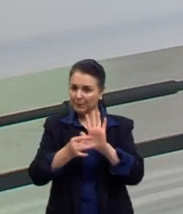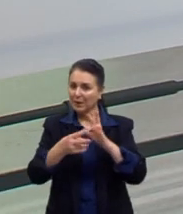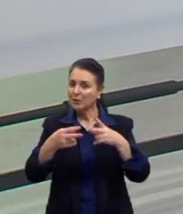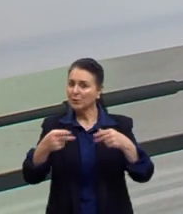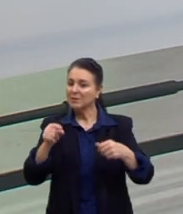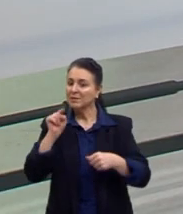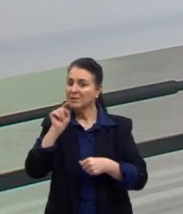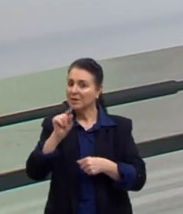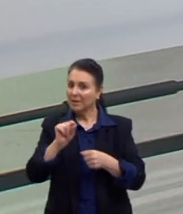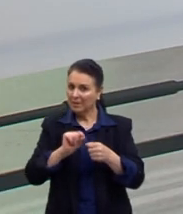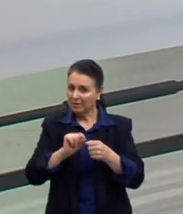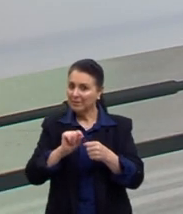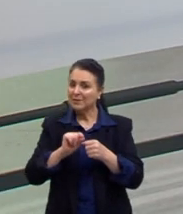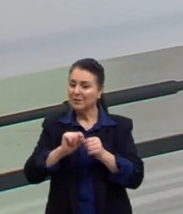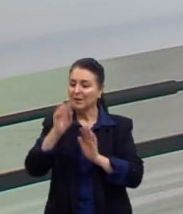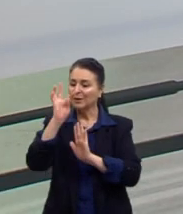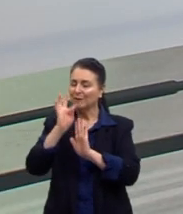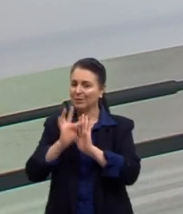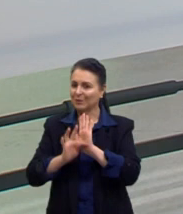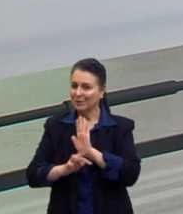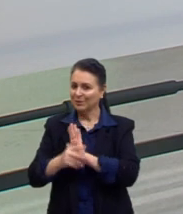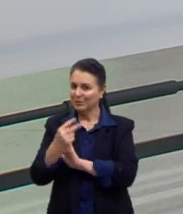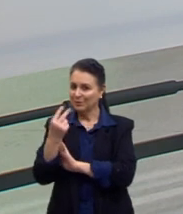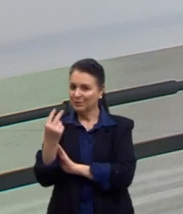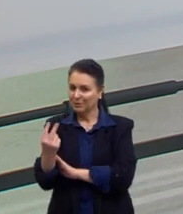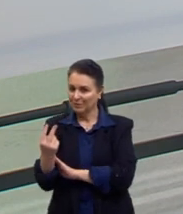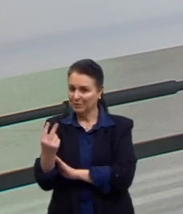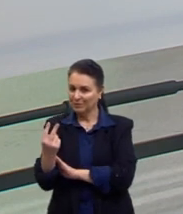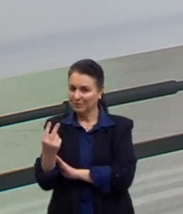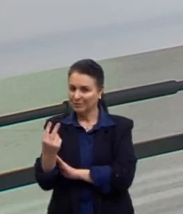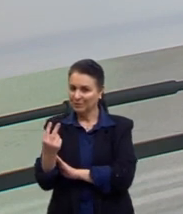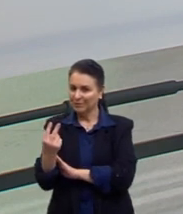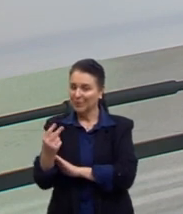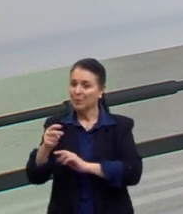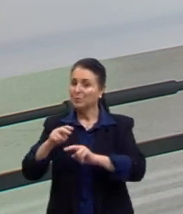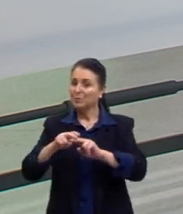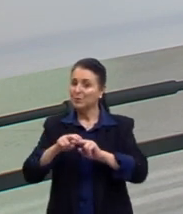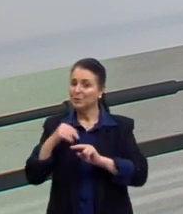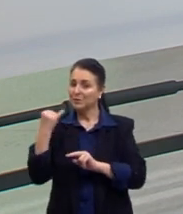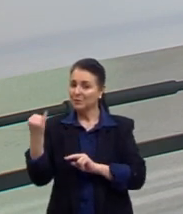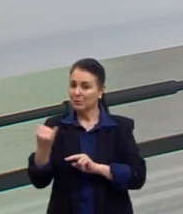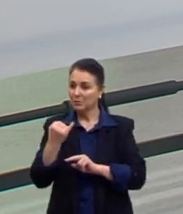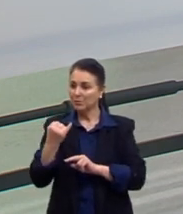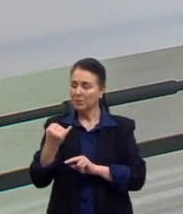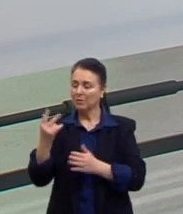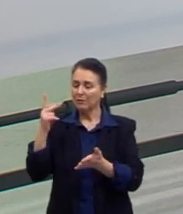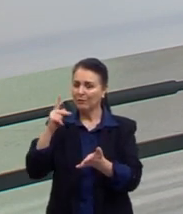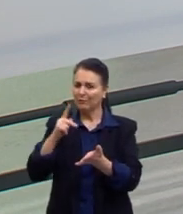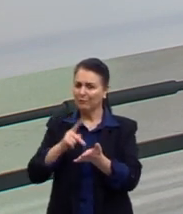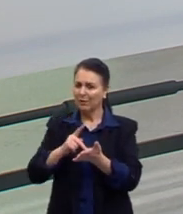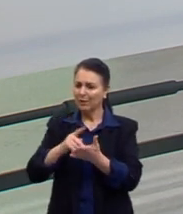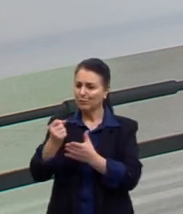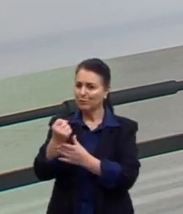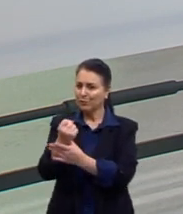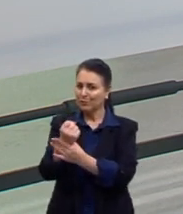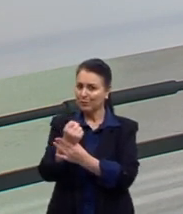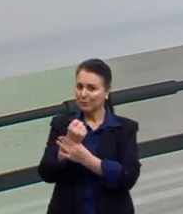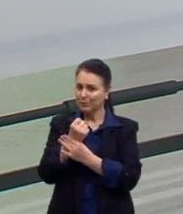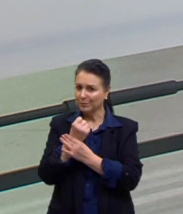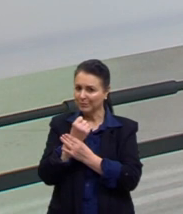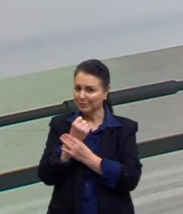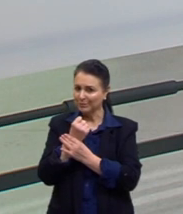vai tomar ali ao longo daquele texto. Então, eles servem, por serem verdades absolutas, eles servem